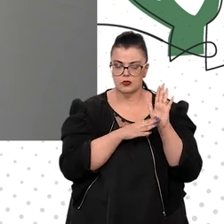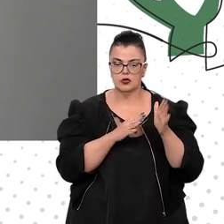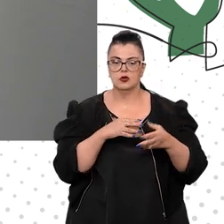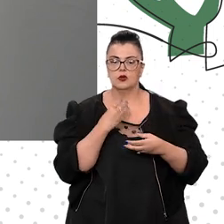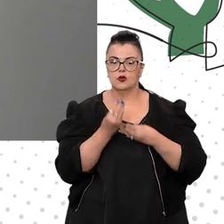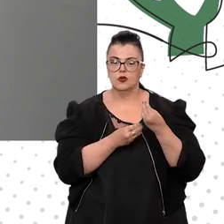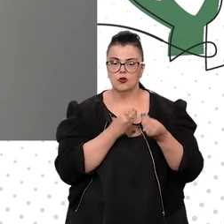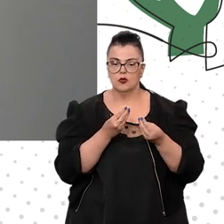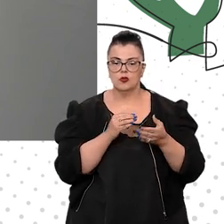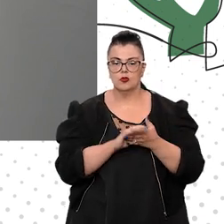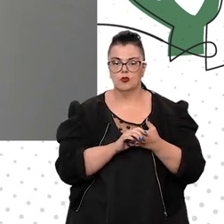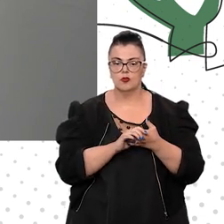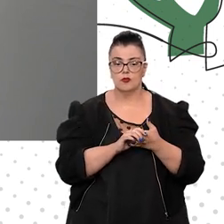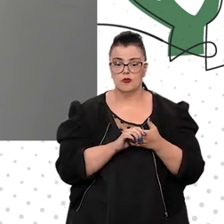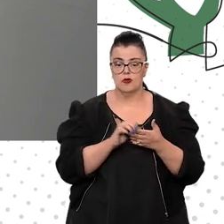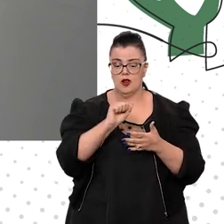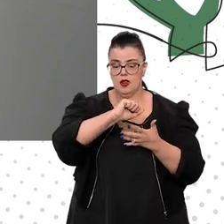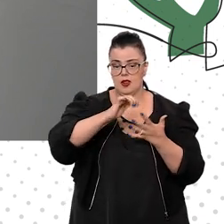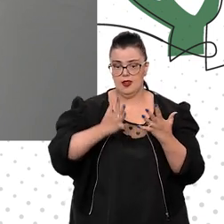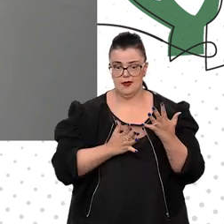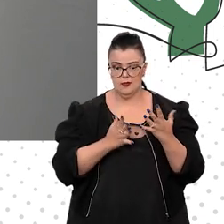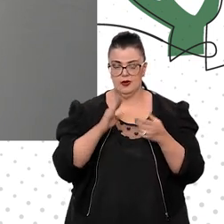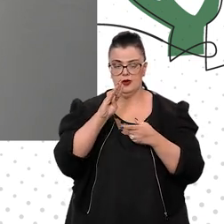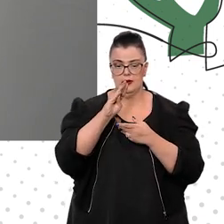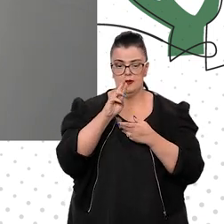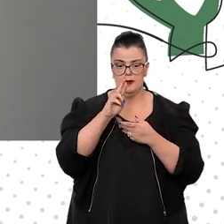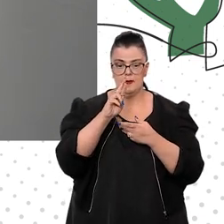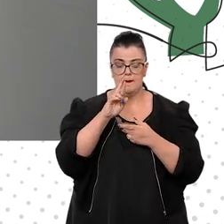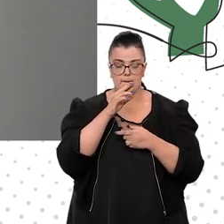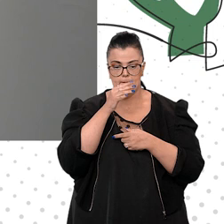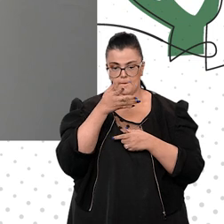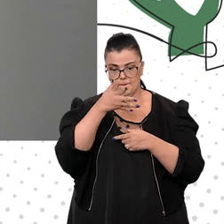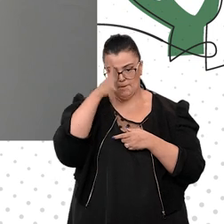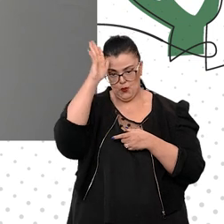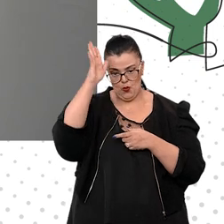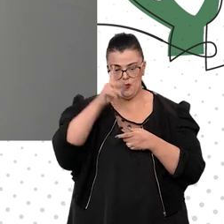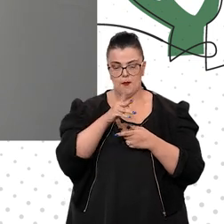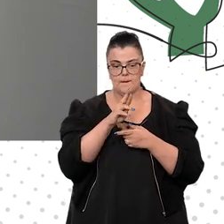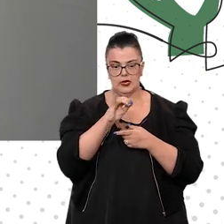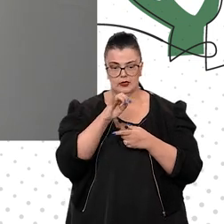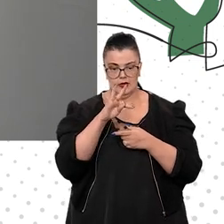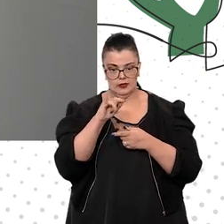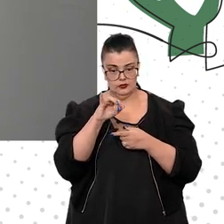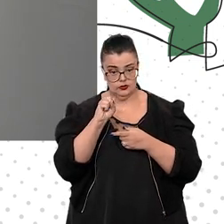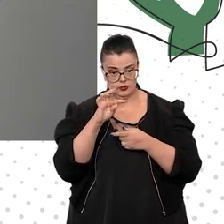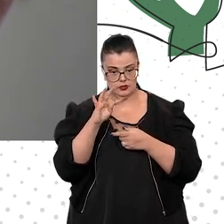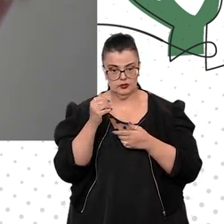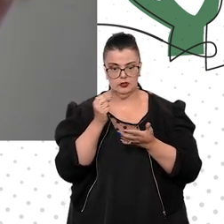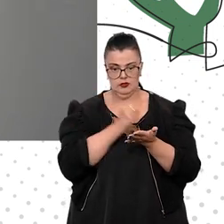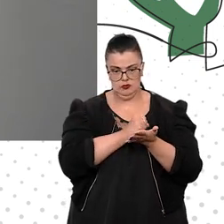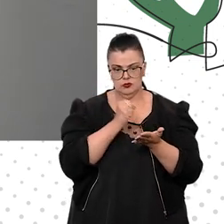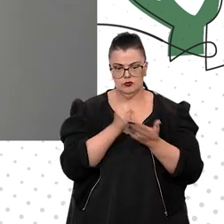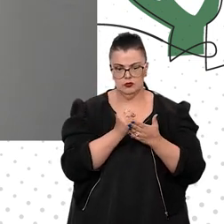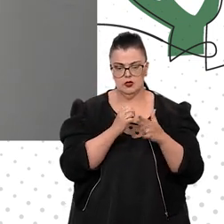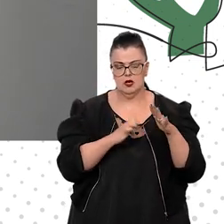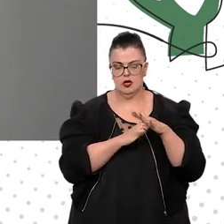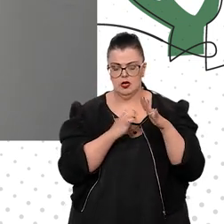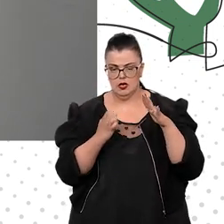Nossos brigadistas, há uma previsão contratual para que as empresas